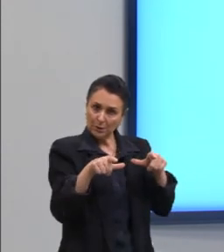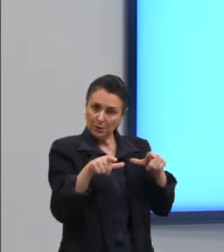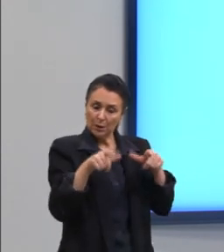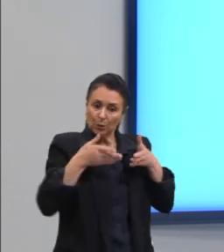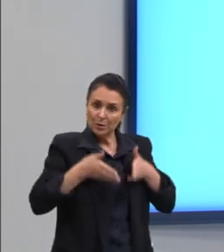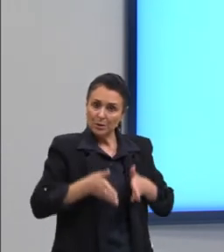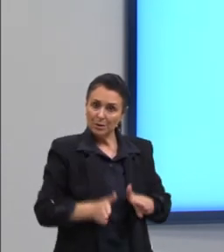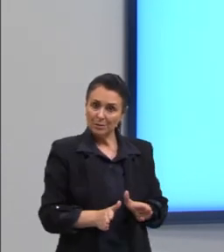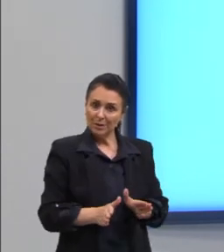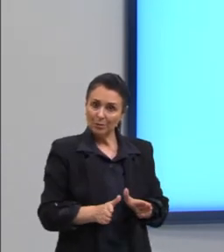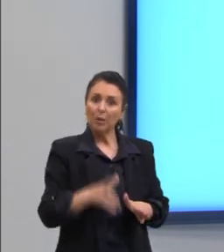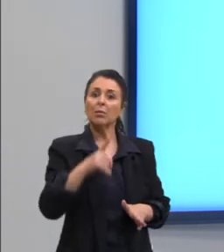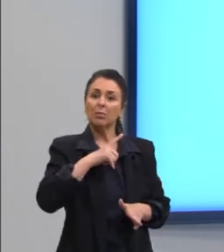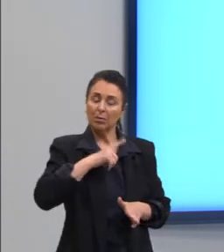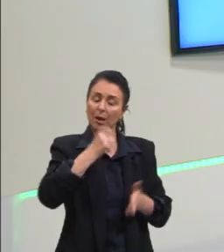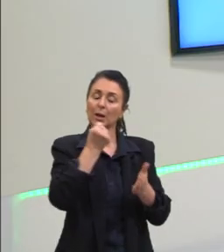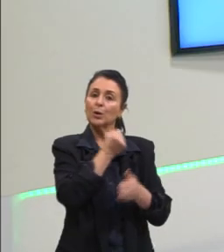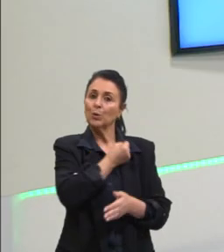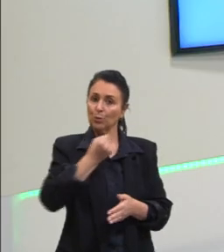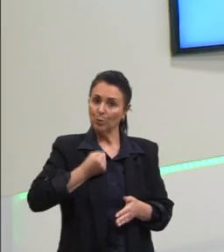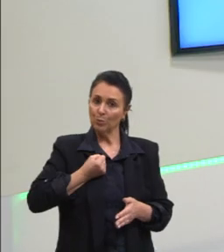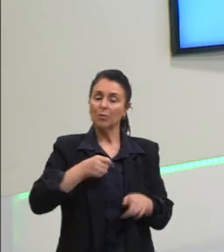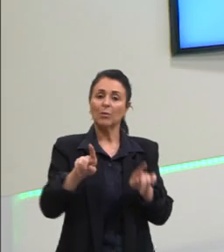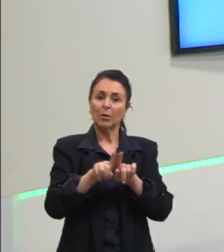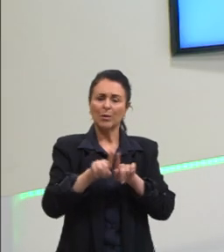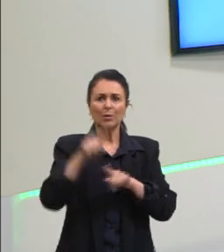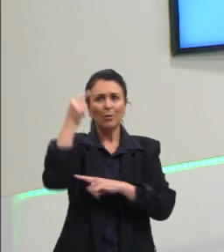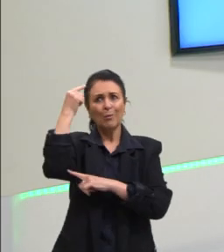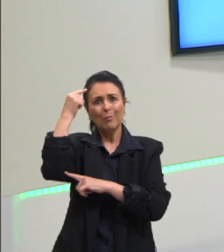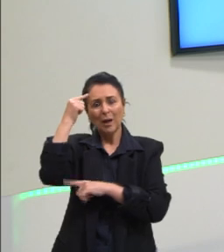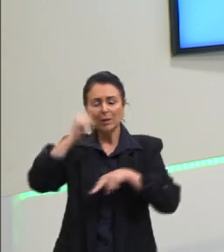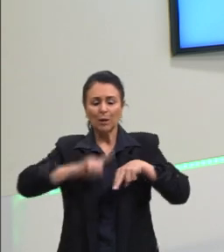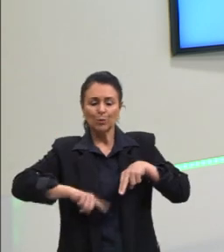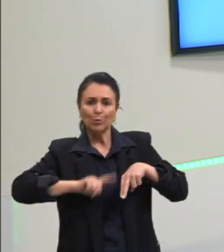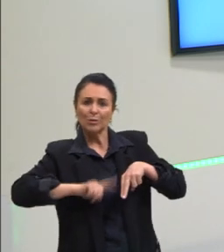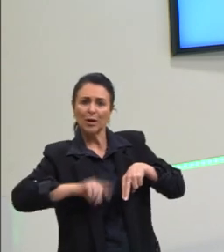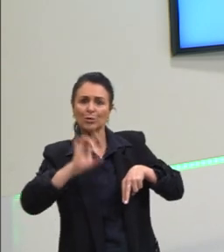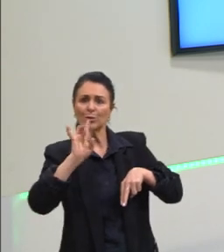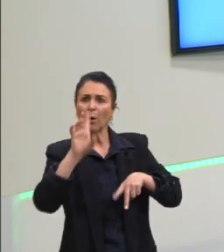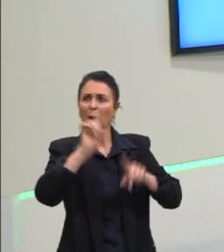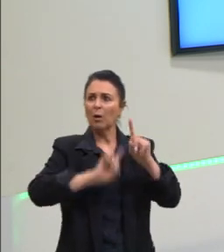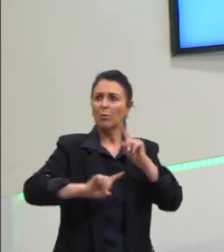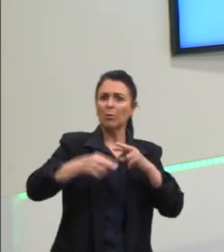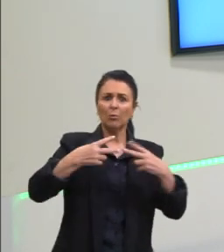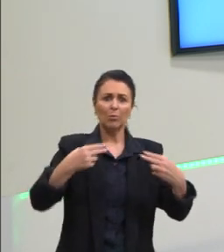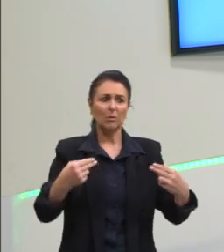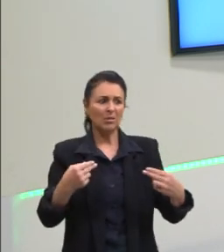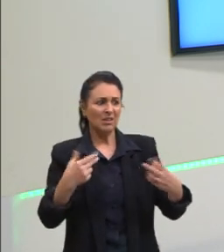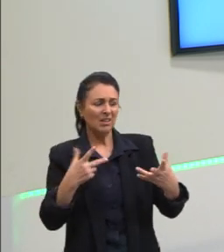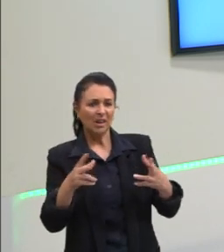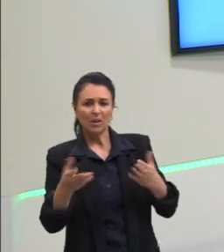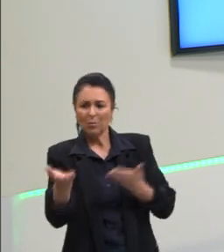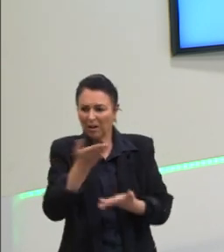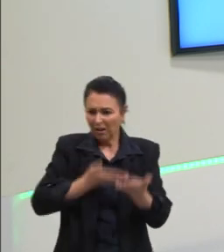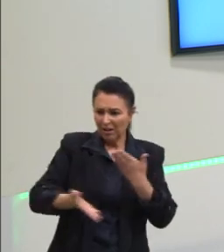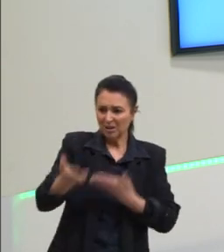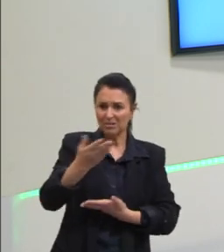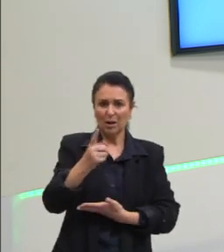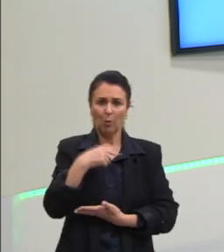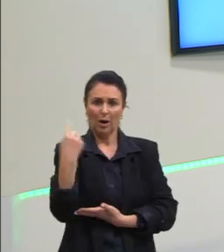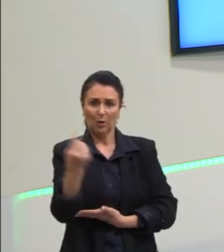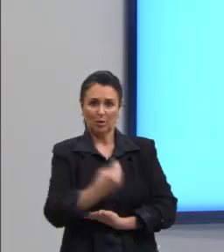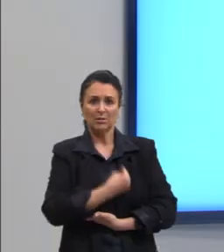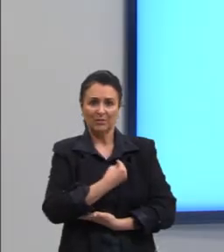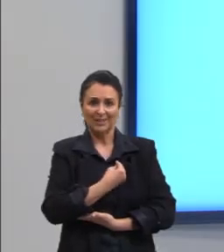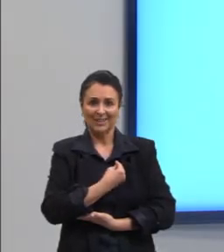existe olha que legal então a gente às vezes não pensa nos números naturais como sendo algo que está relacionado à nossa vida mas de fato